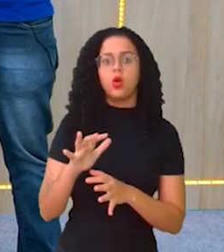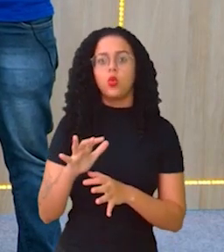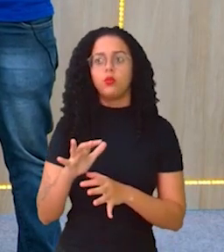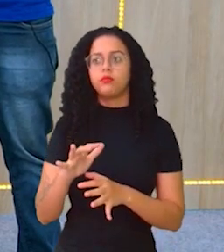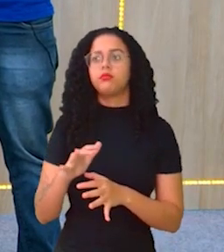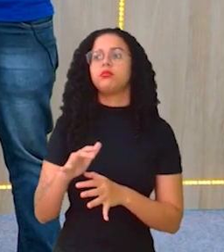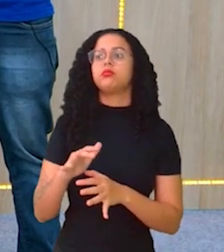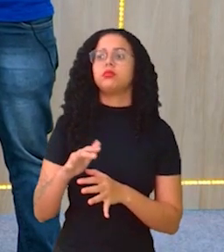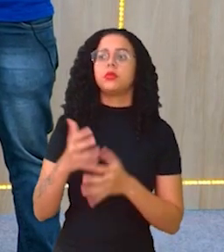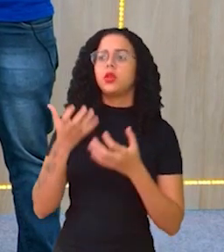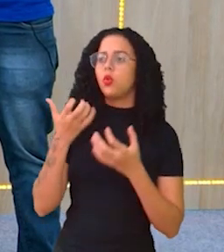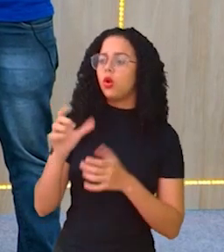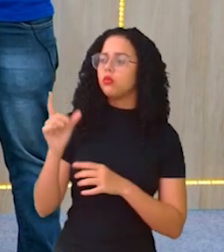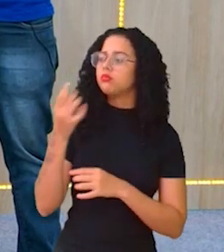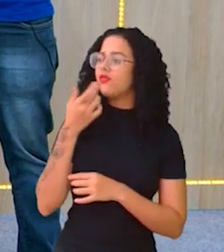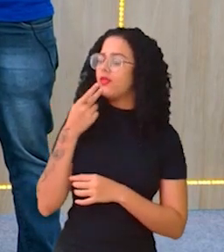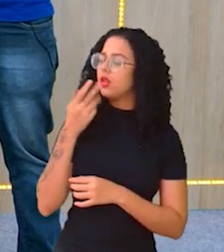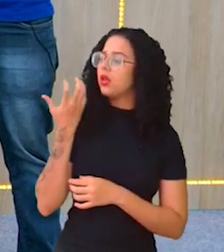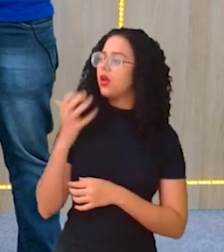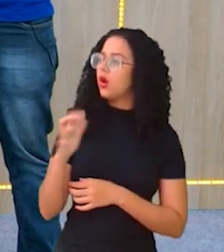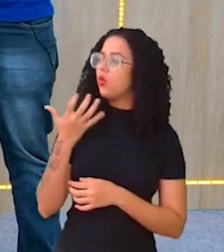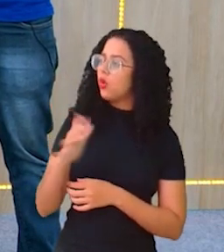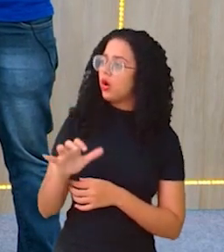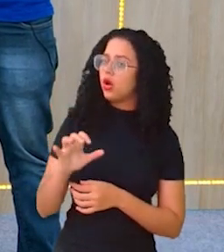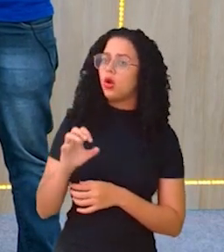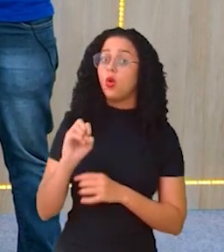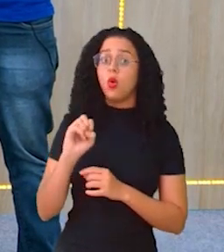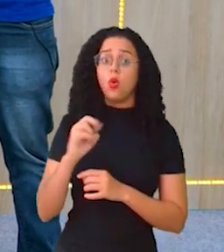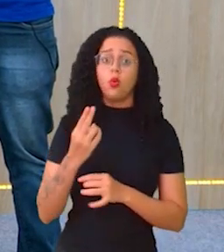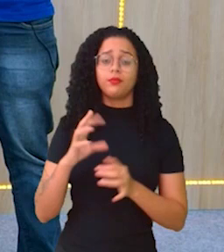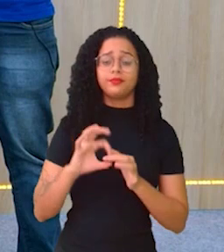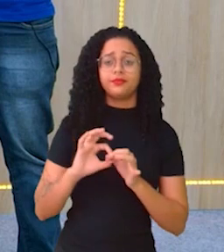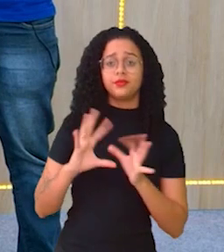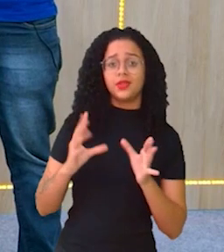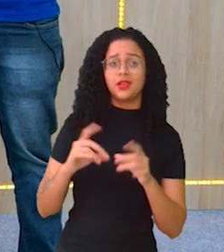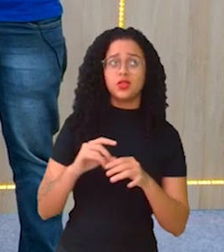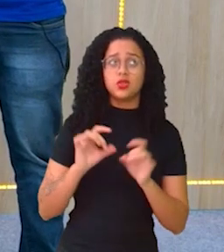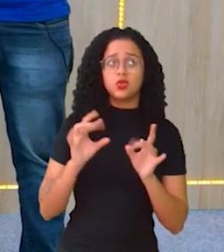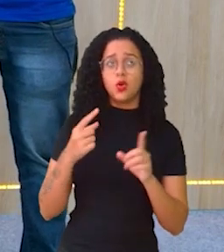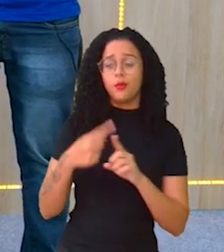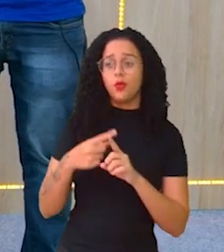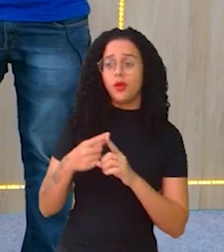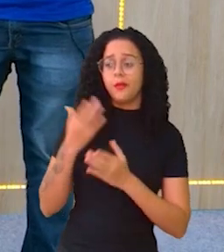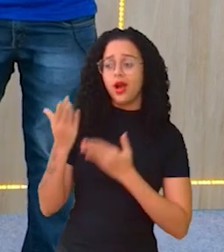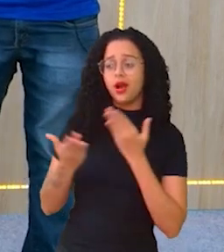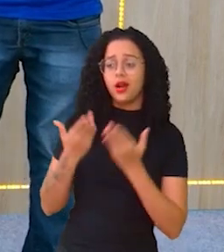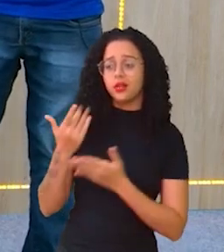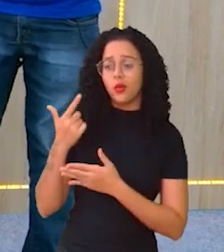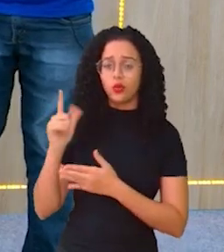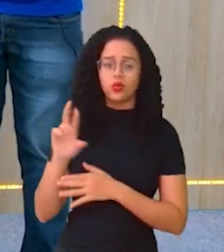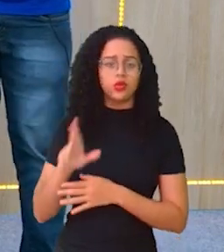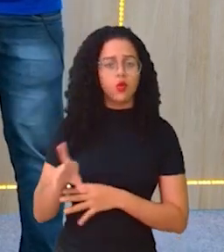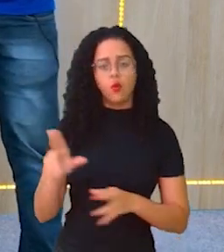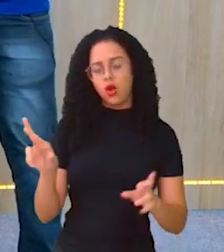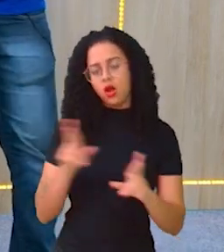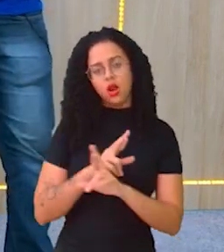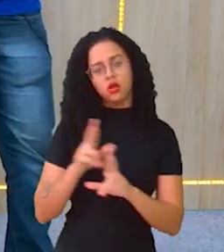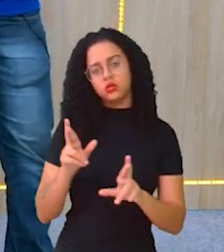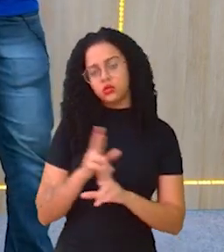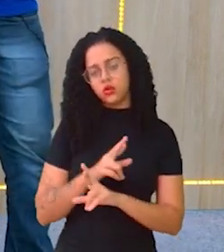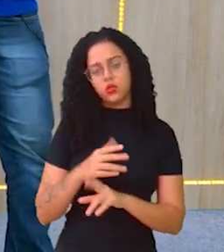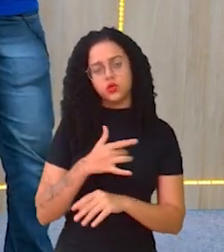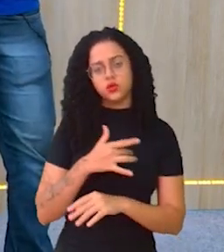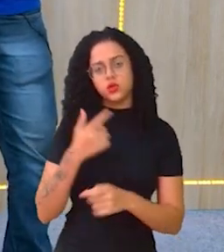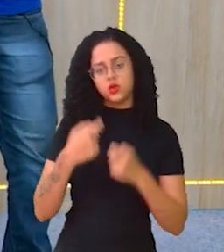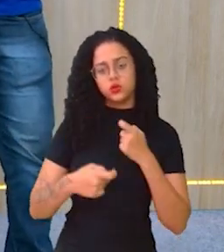seja pra agradar o outro, seja pra poder ter esse poder sobre o outro, isso não é uma relação sexual.